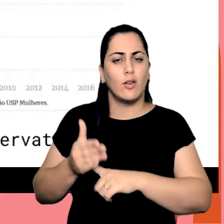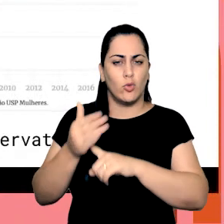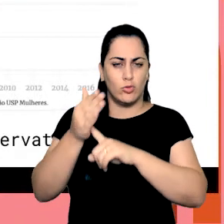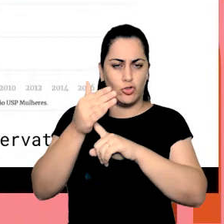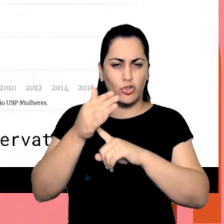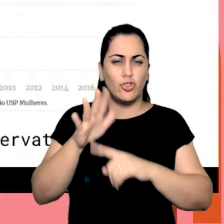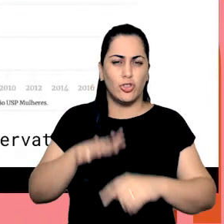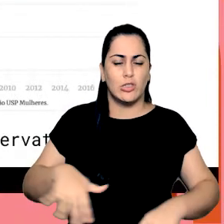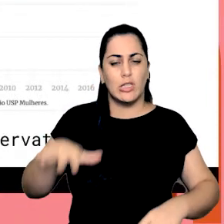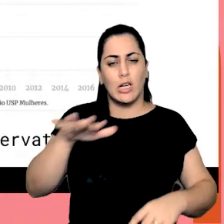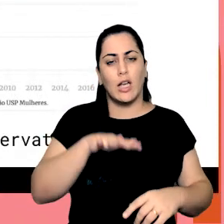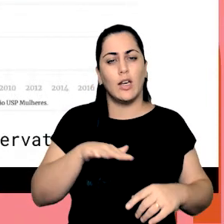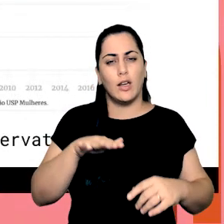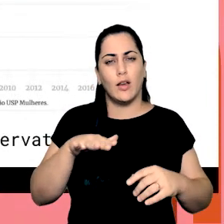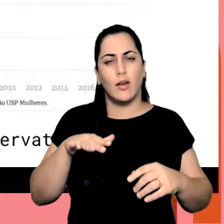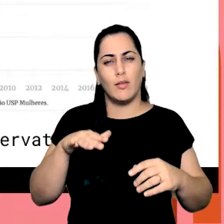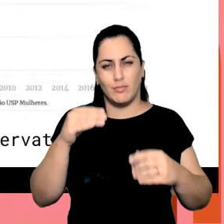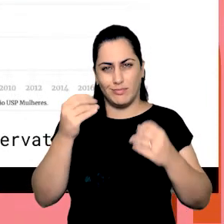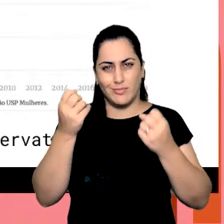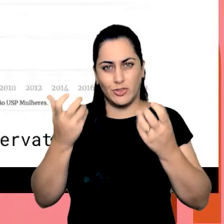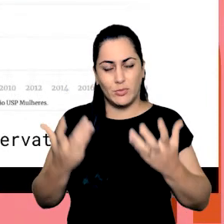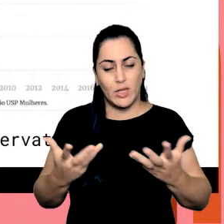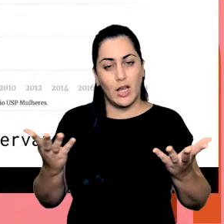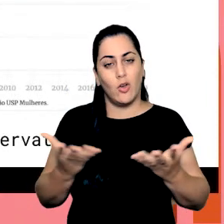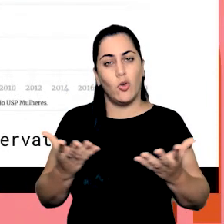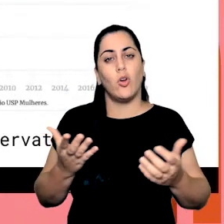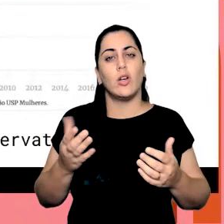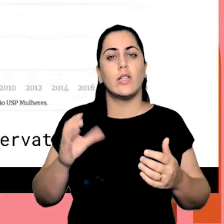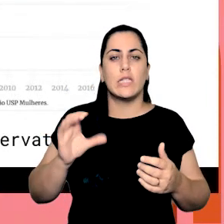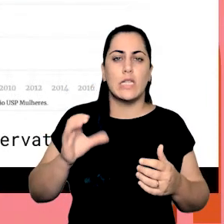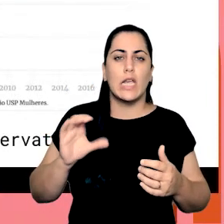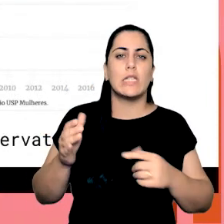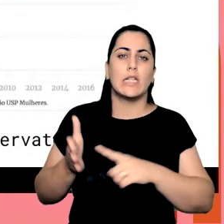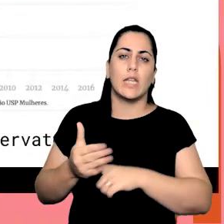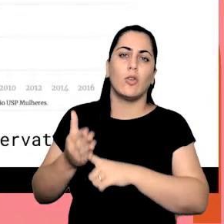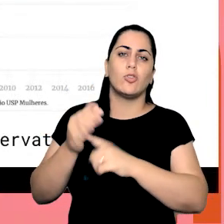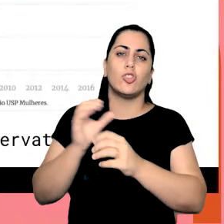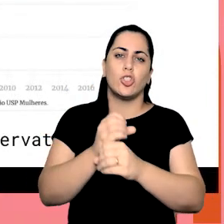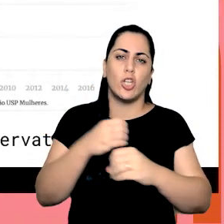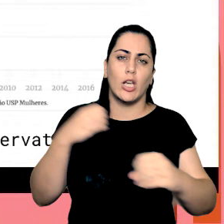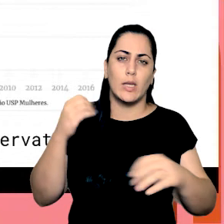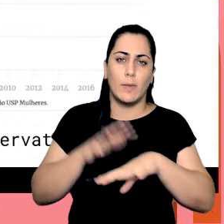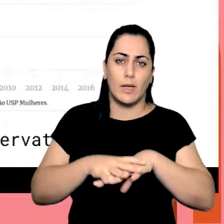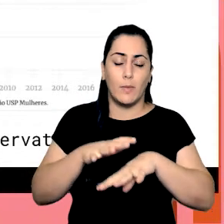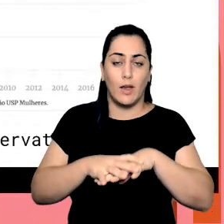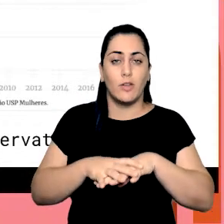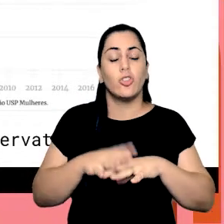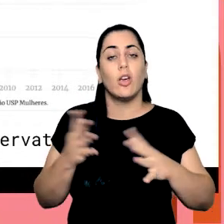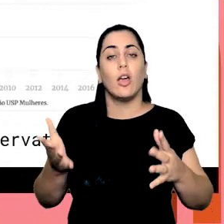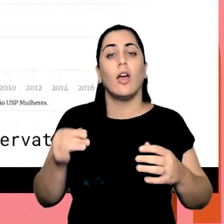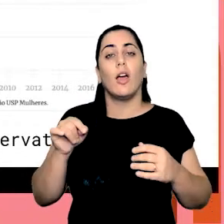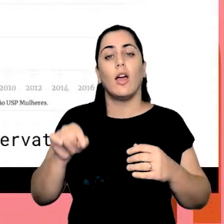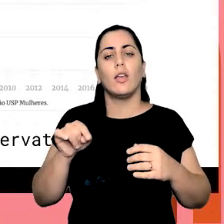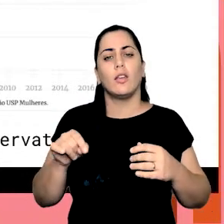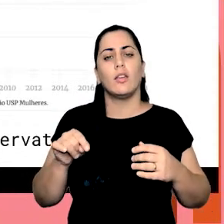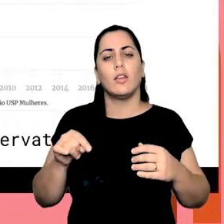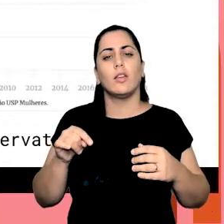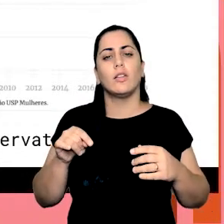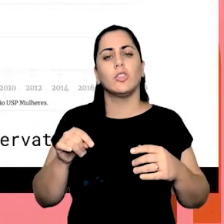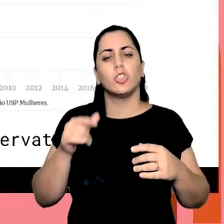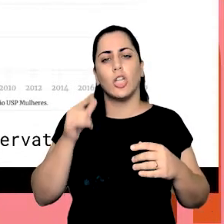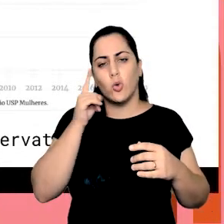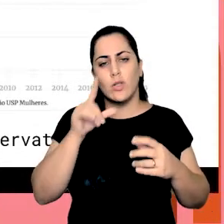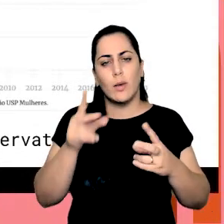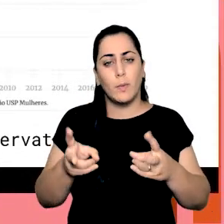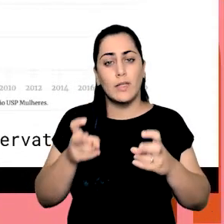comparado às outras que eles categorizaram que vem a ciência tecnologia e a engenharia e matemática ainda assim aqui a gente já